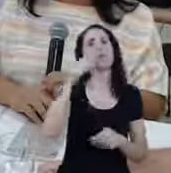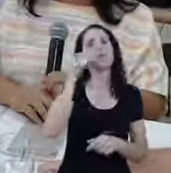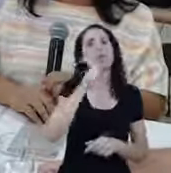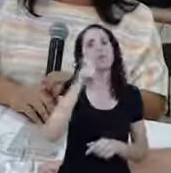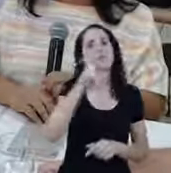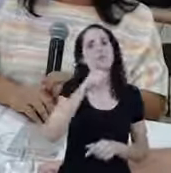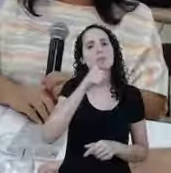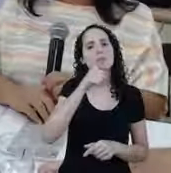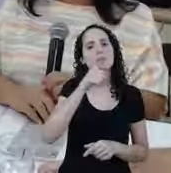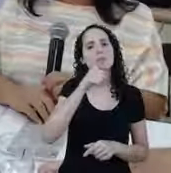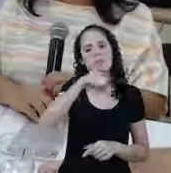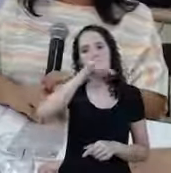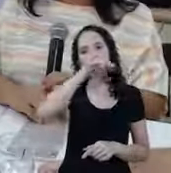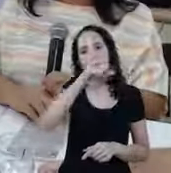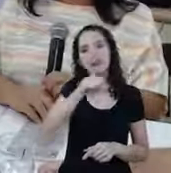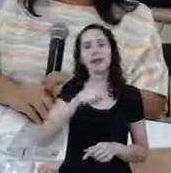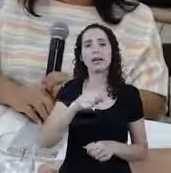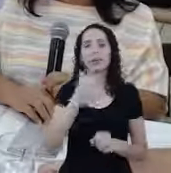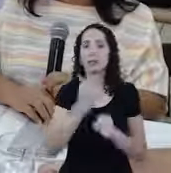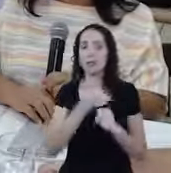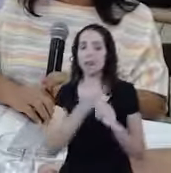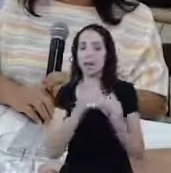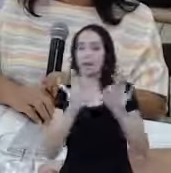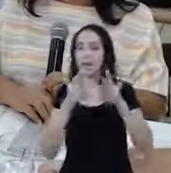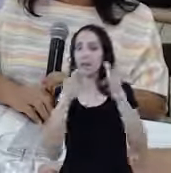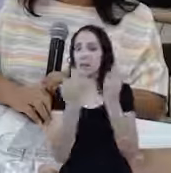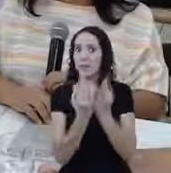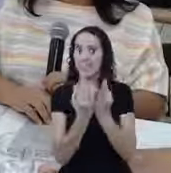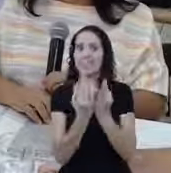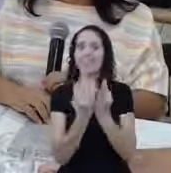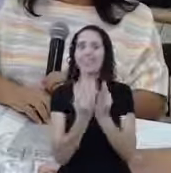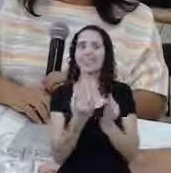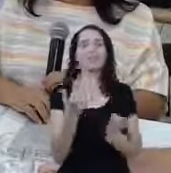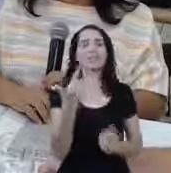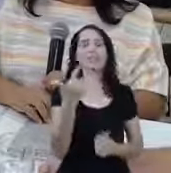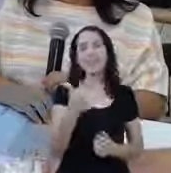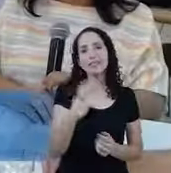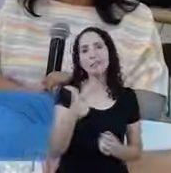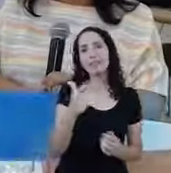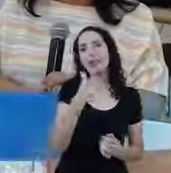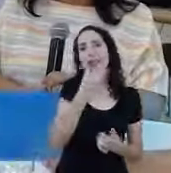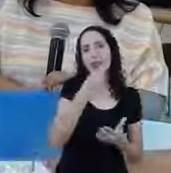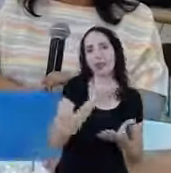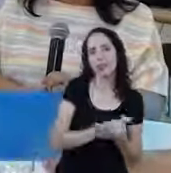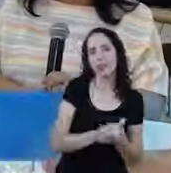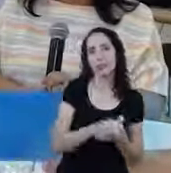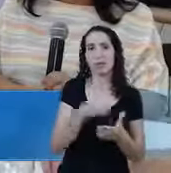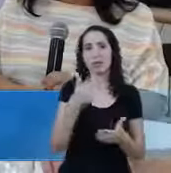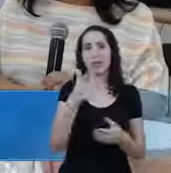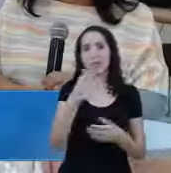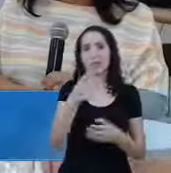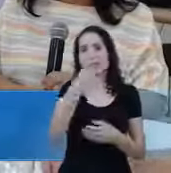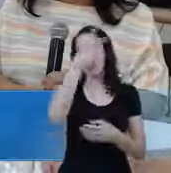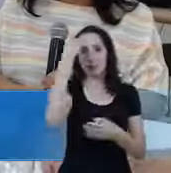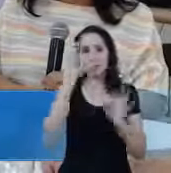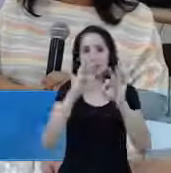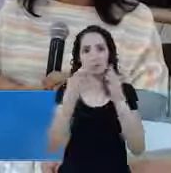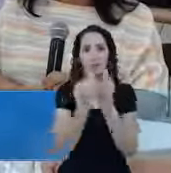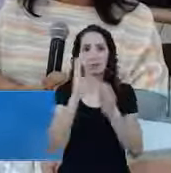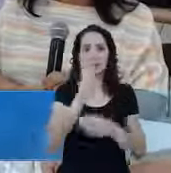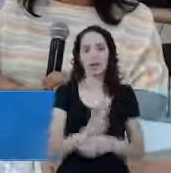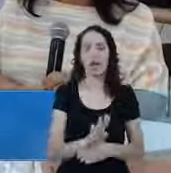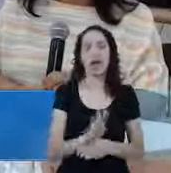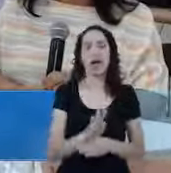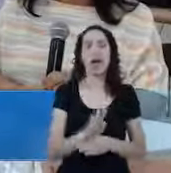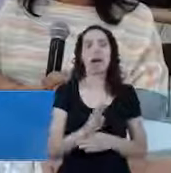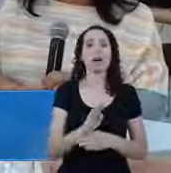que são chefes do lar, de famílias monoparentais chamadas Que elas podem ter um benefício de até 1.200 reais Então